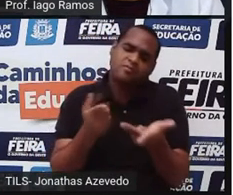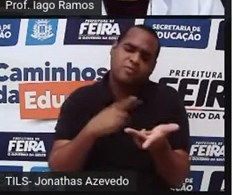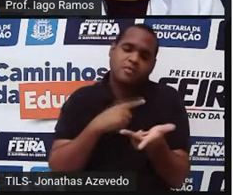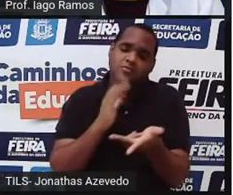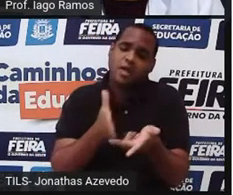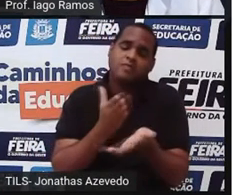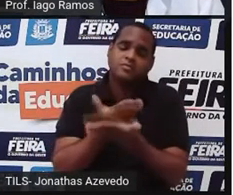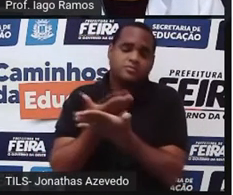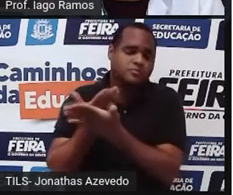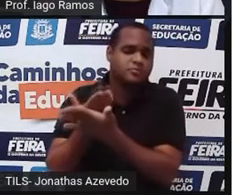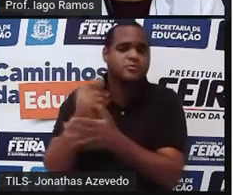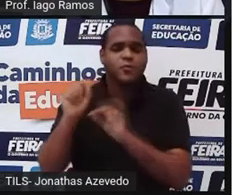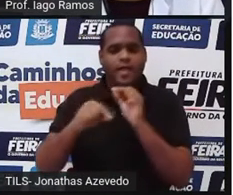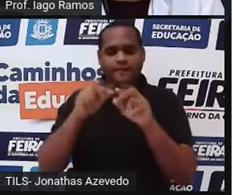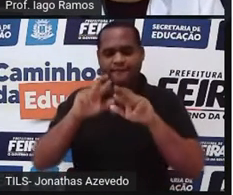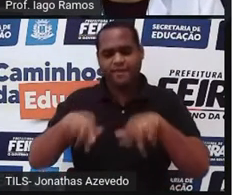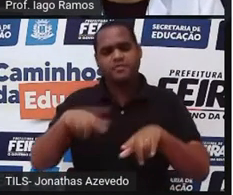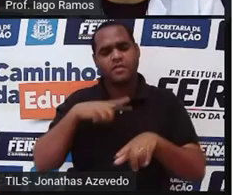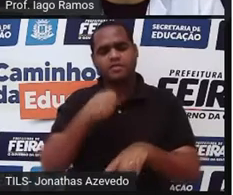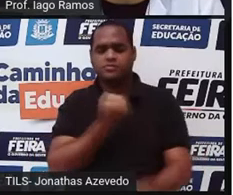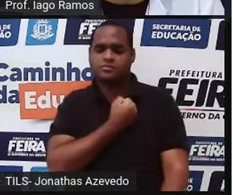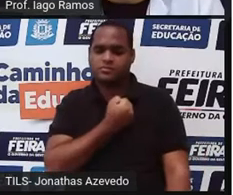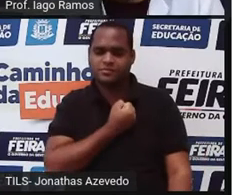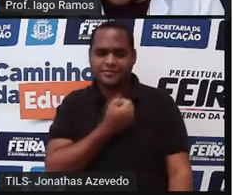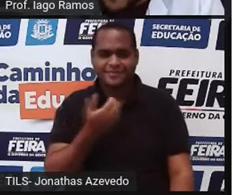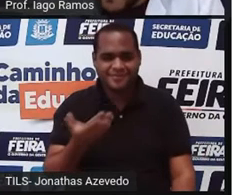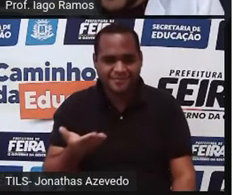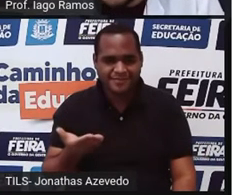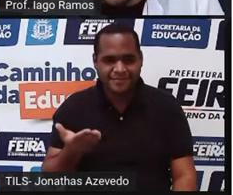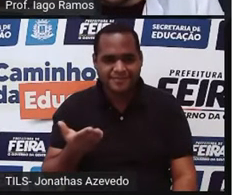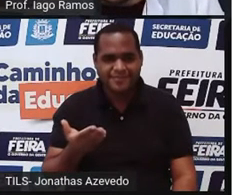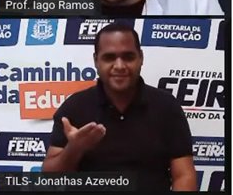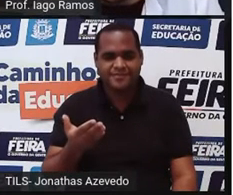estudou alguns tipos de número, né?